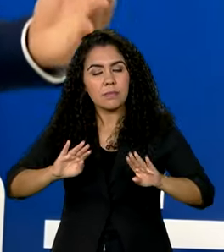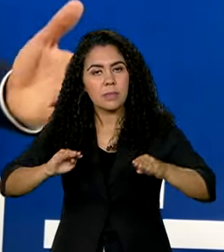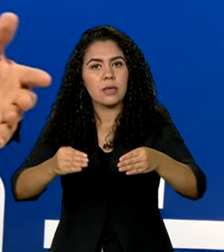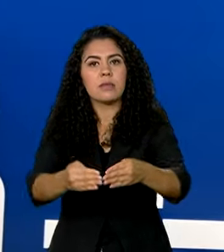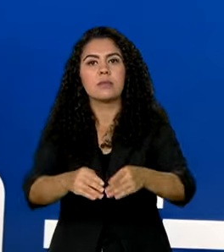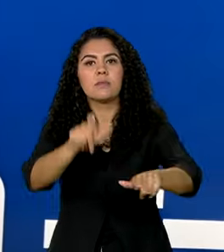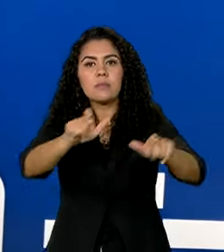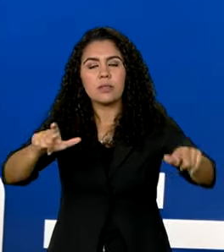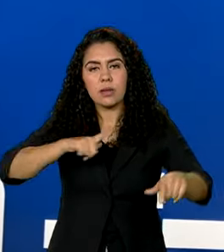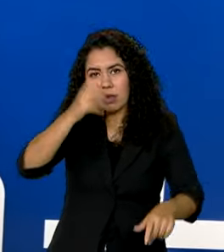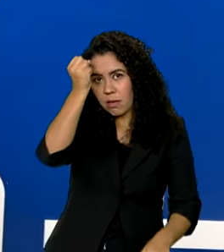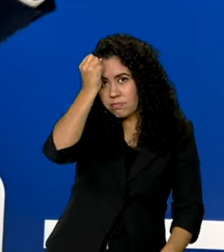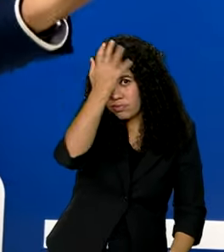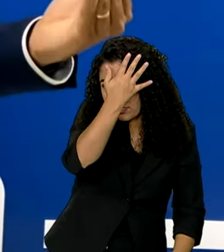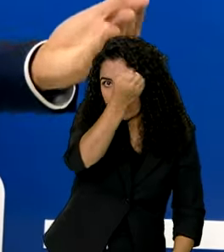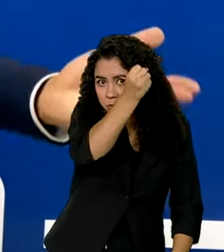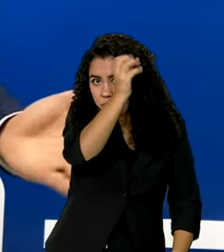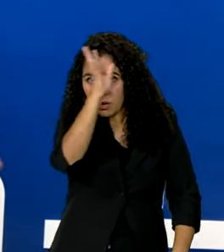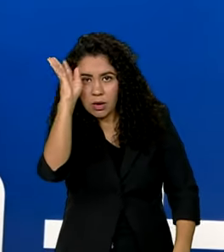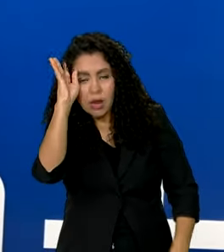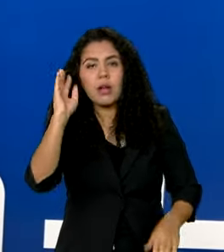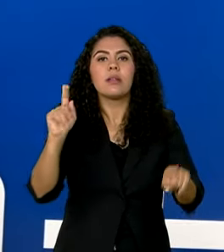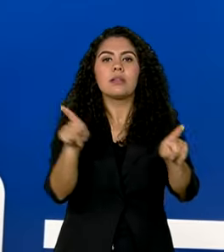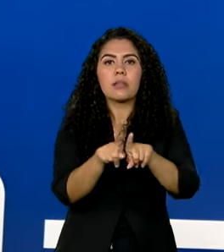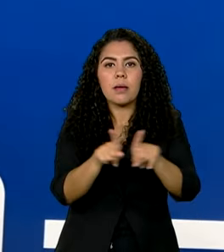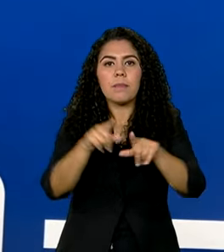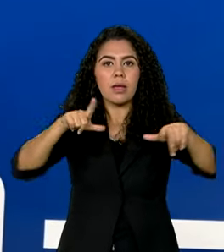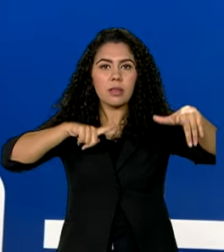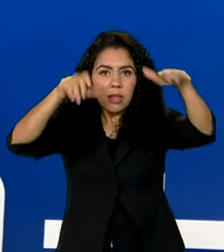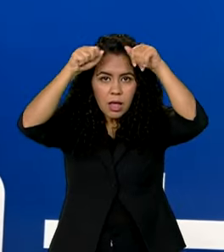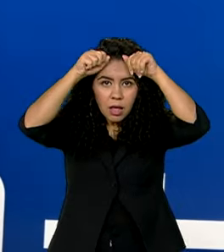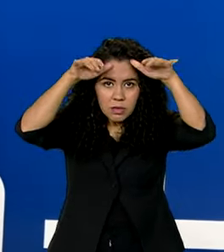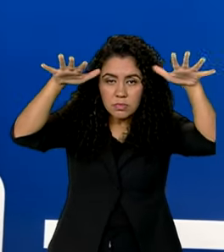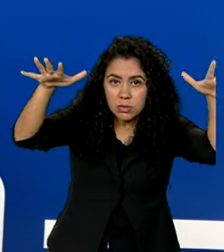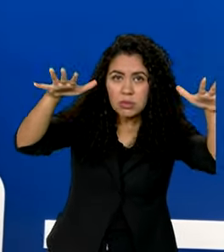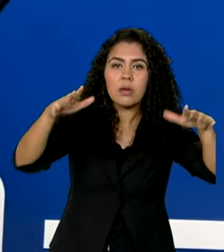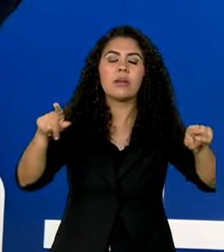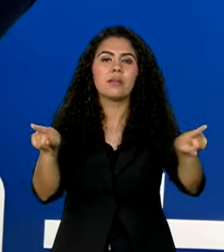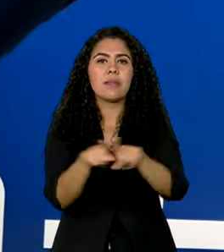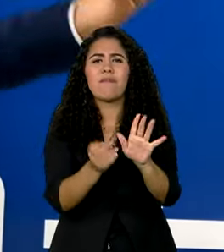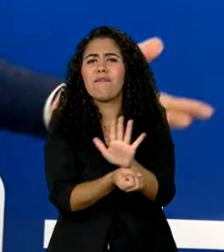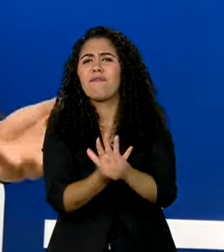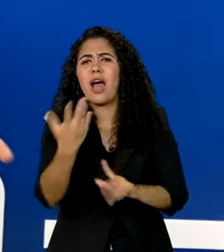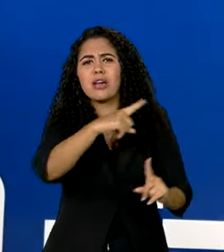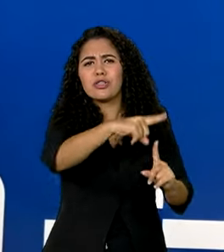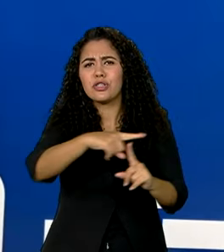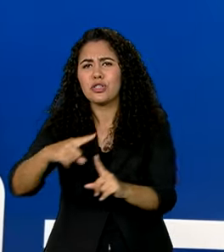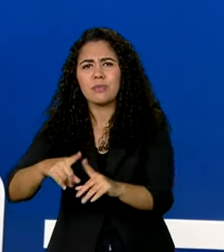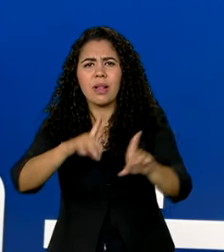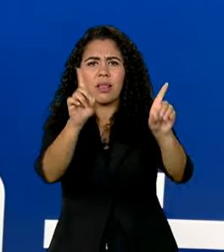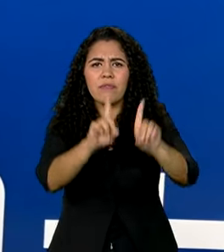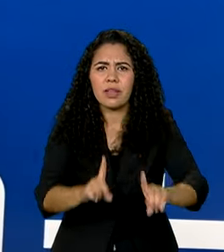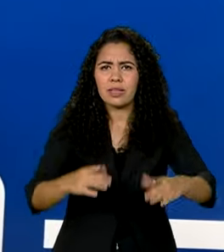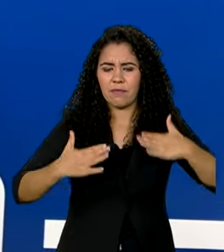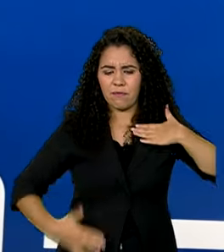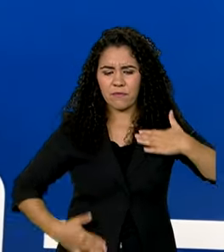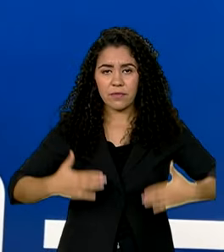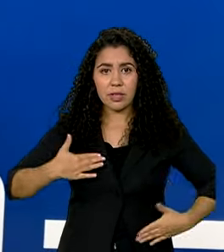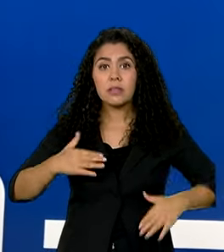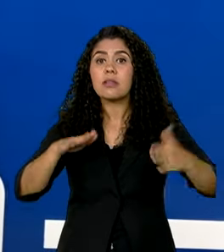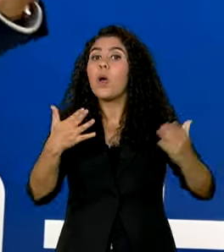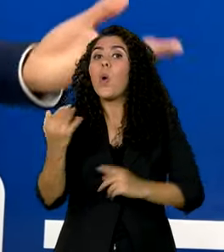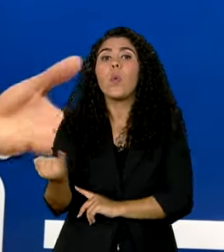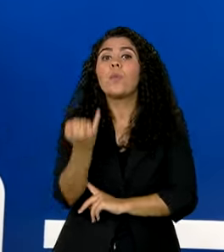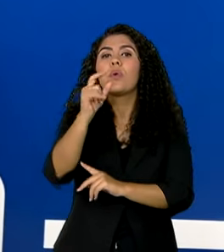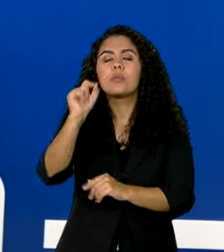têm descalculia, transtorno do espectro autista, vários tipos de deficiência física. Então, o que é importante,